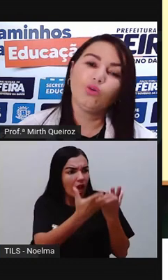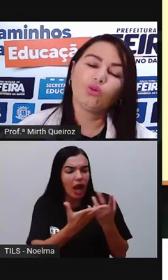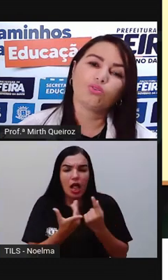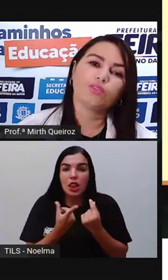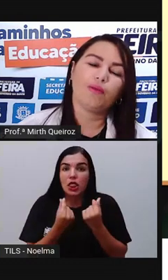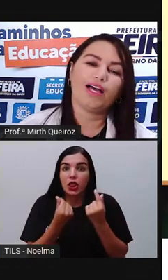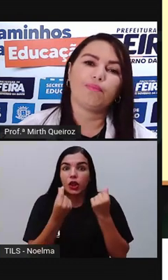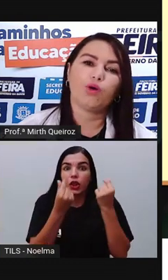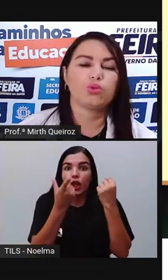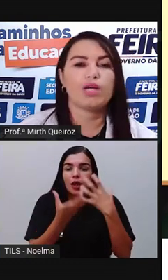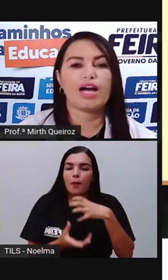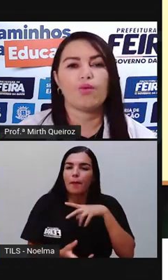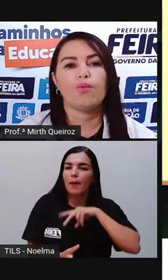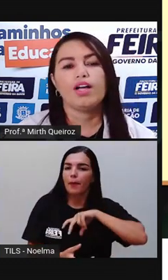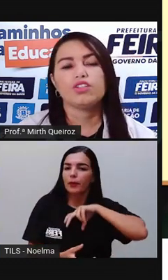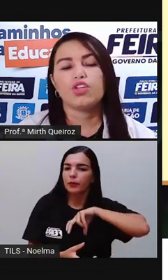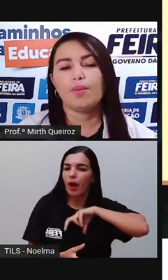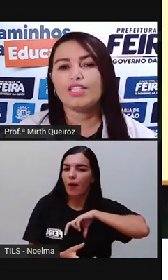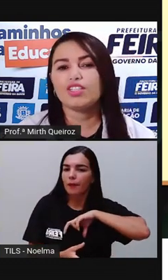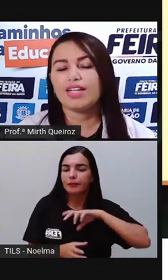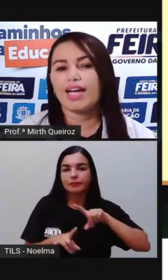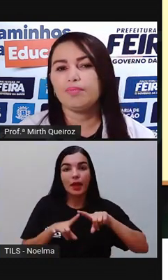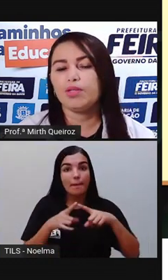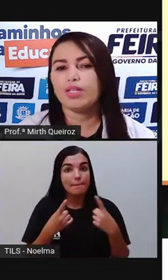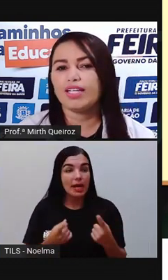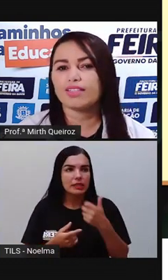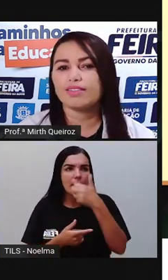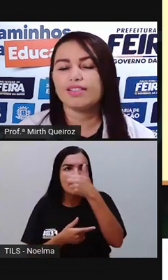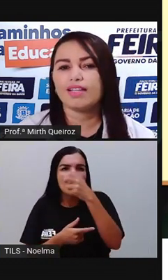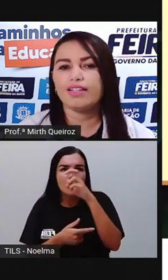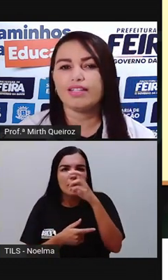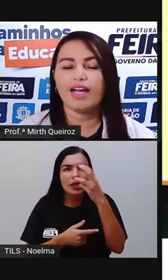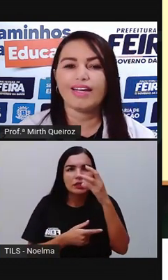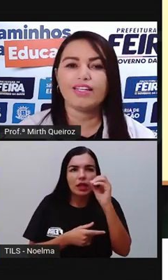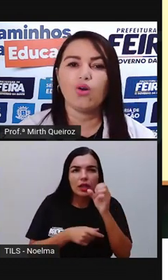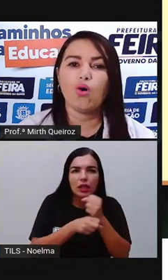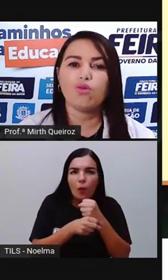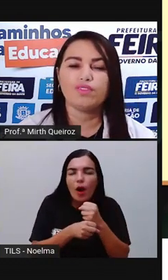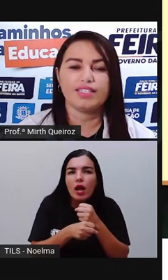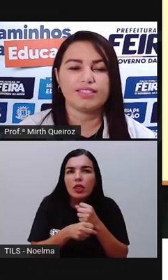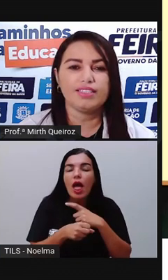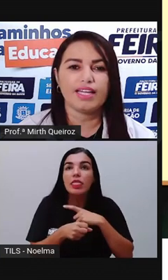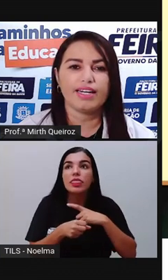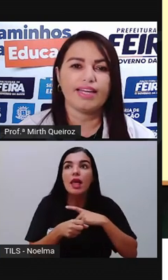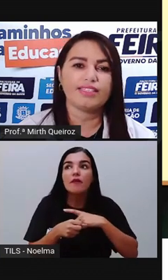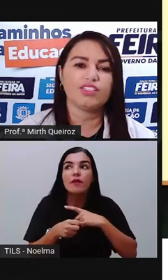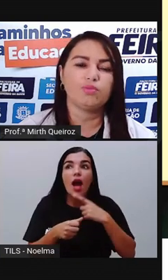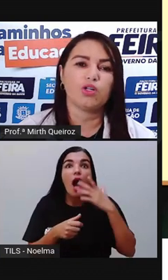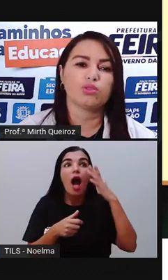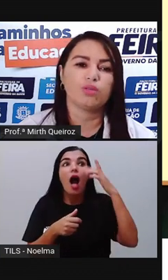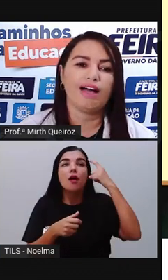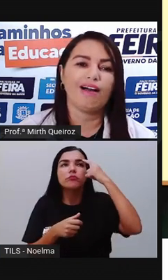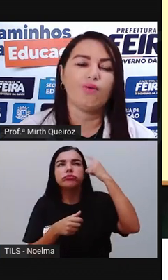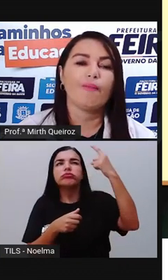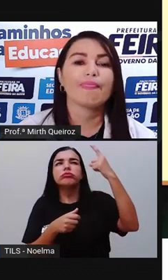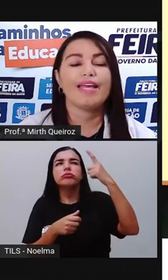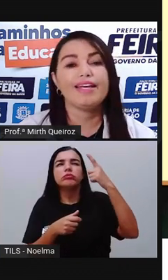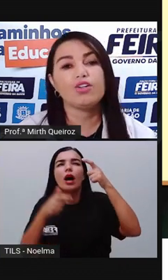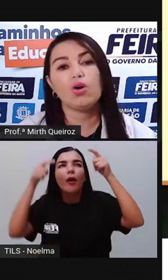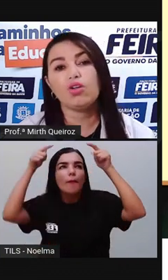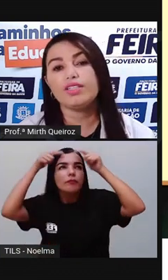lutos para Portugal. Somente lá em 1530 é que houve esse interesse de Portugal